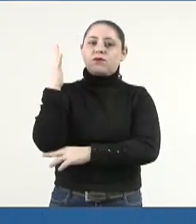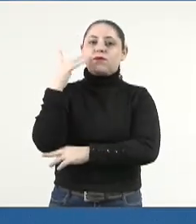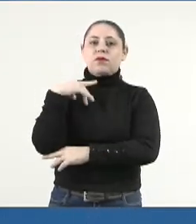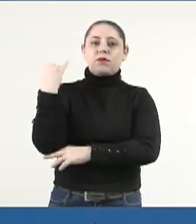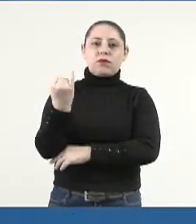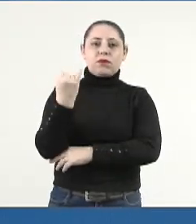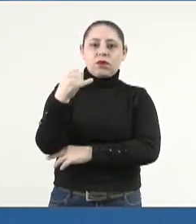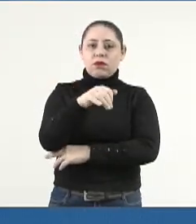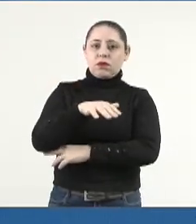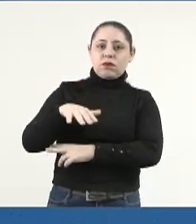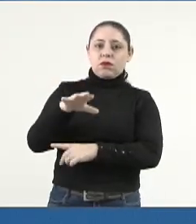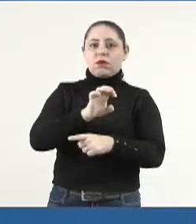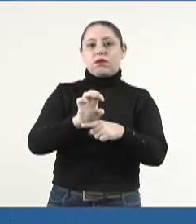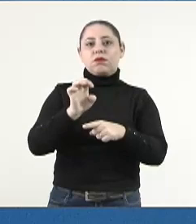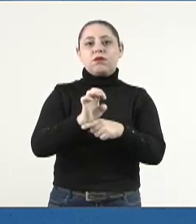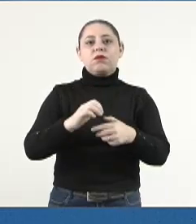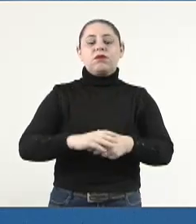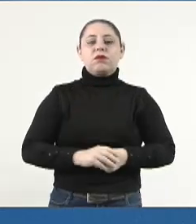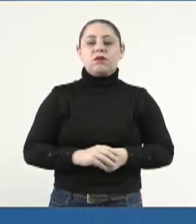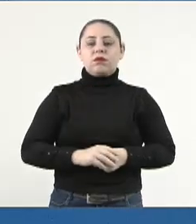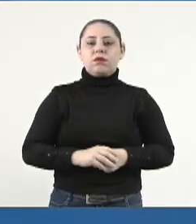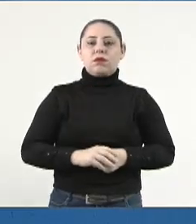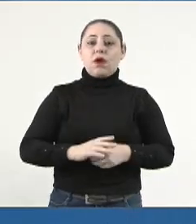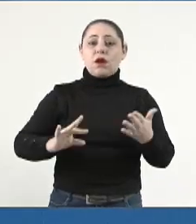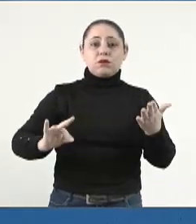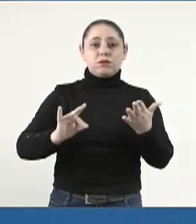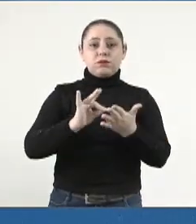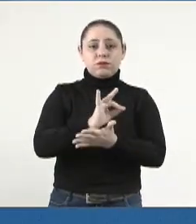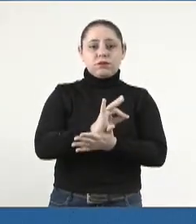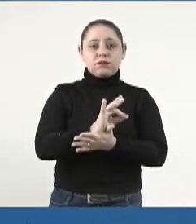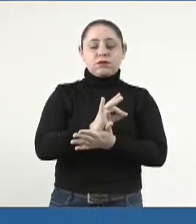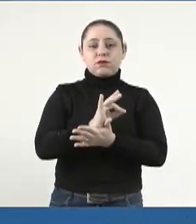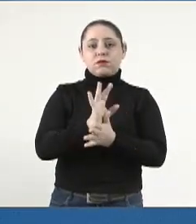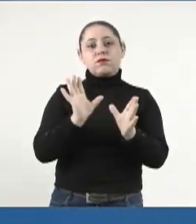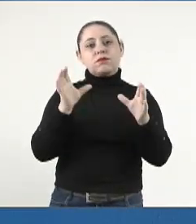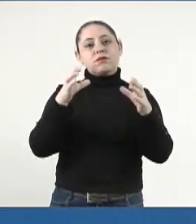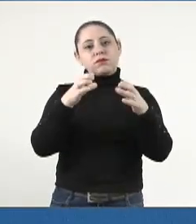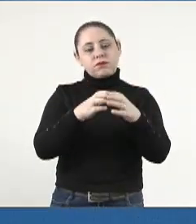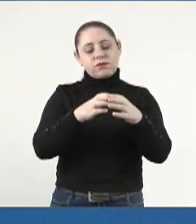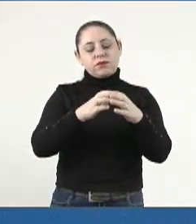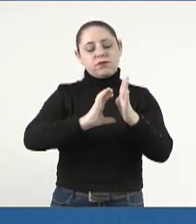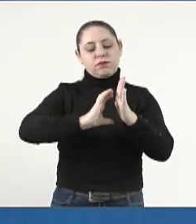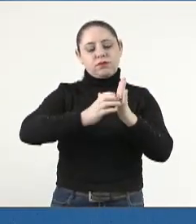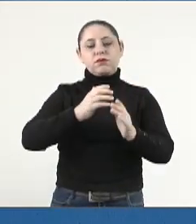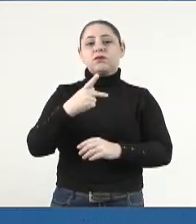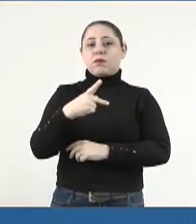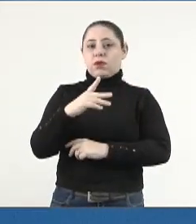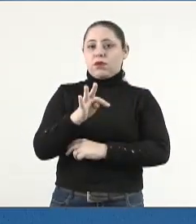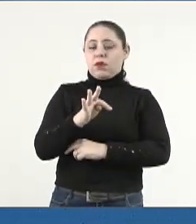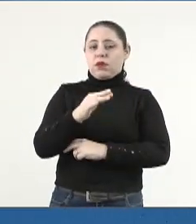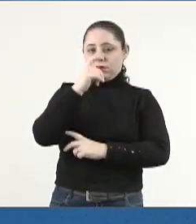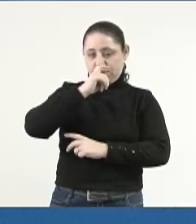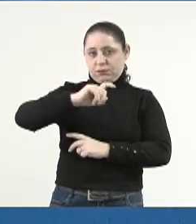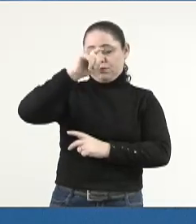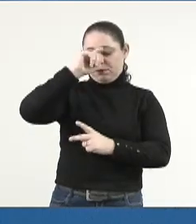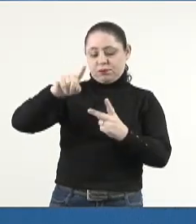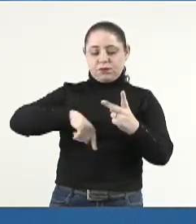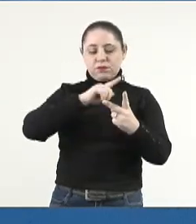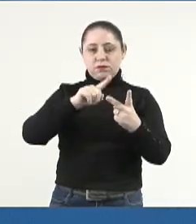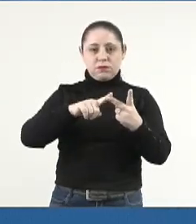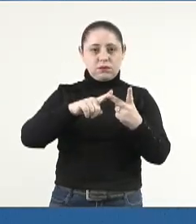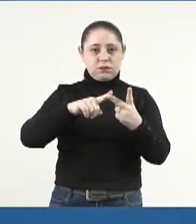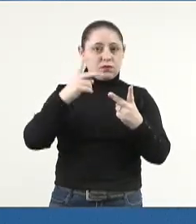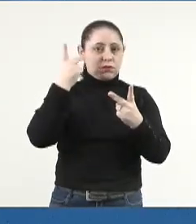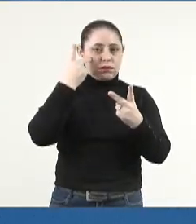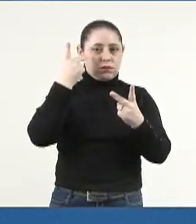importante região do nosso Estado. Assina a bancada do Partido dos Trabalhadores, Zeca, Pedro Kemp